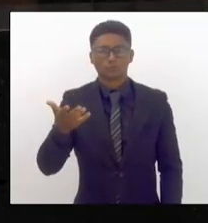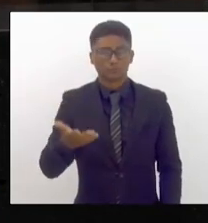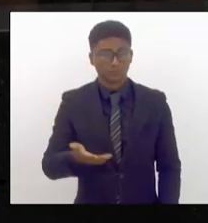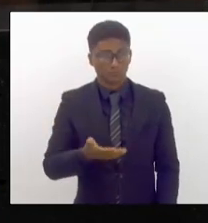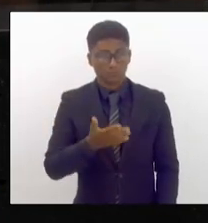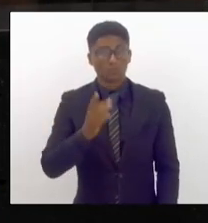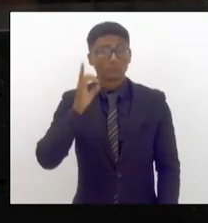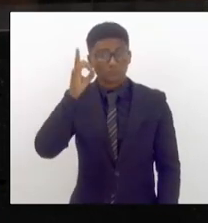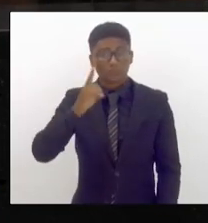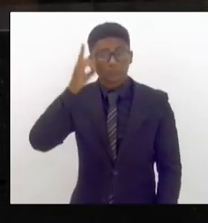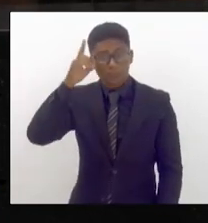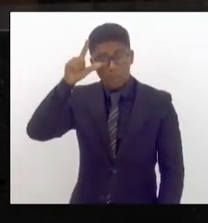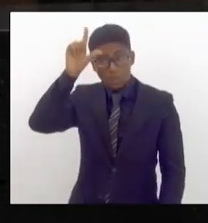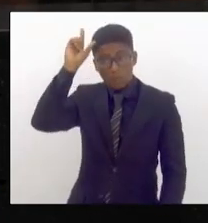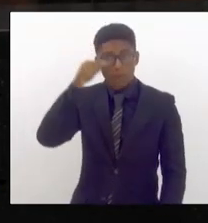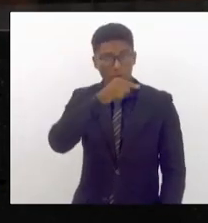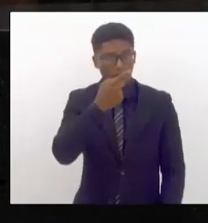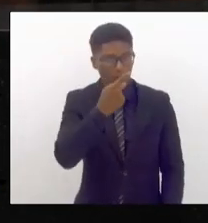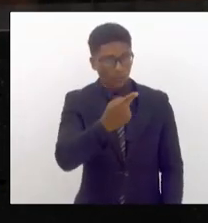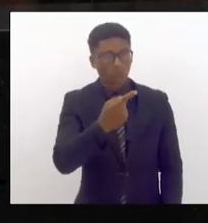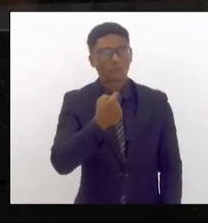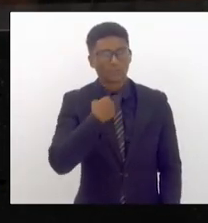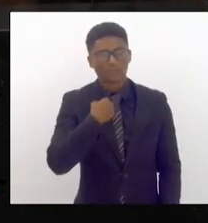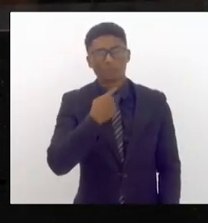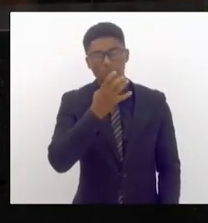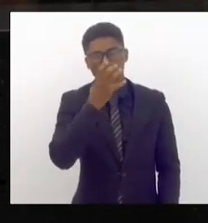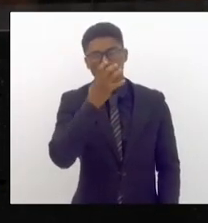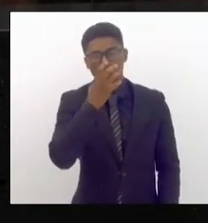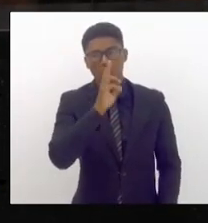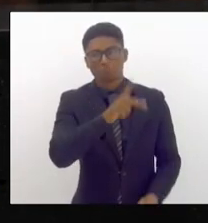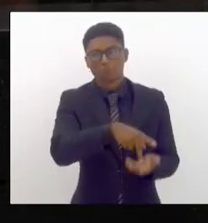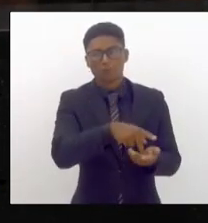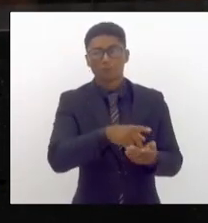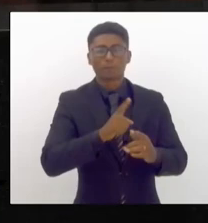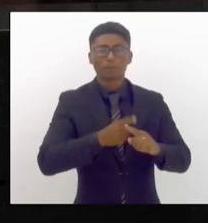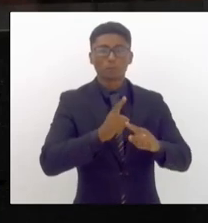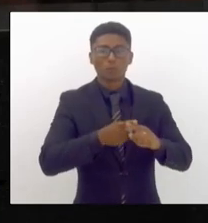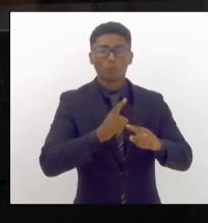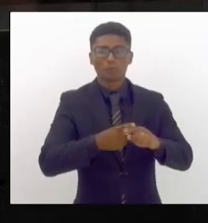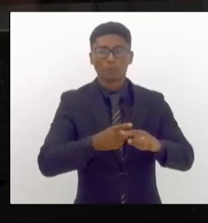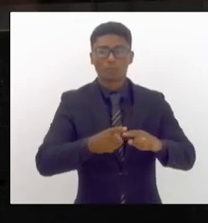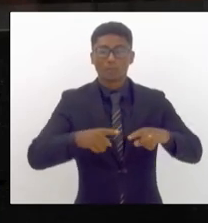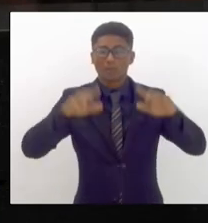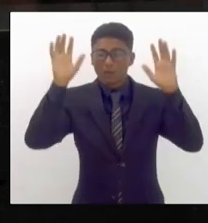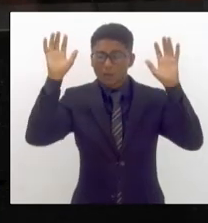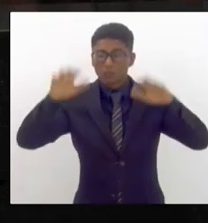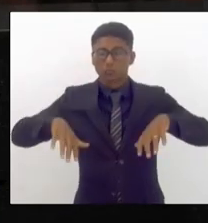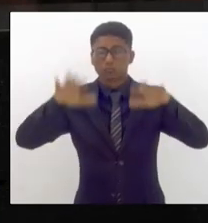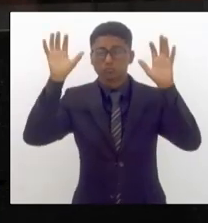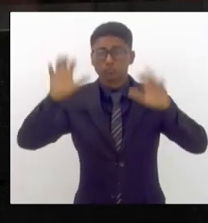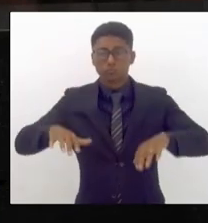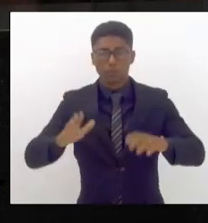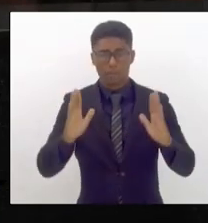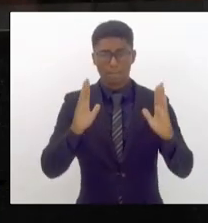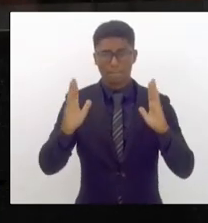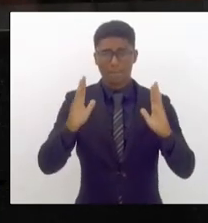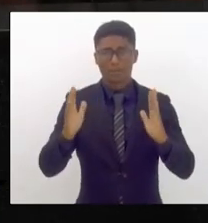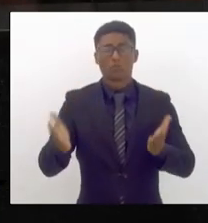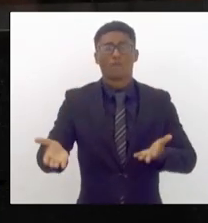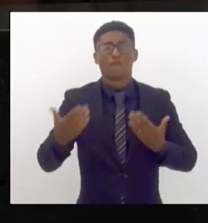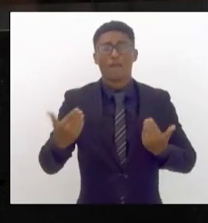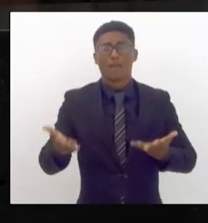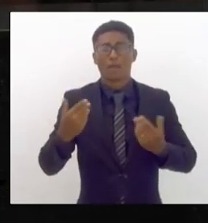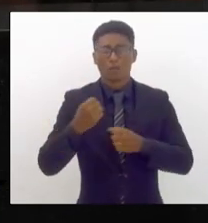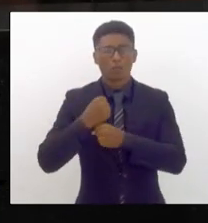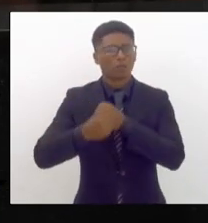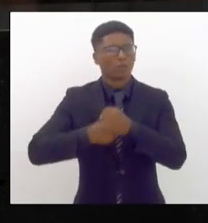Paulo a quem eu tenho uma grande admiração que as chuvas de verão elas vêm e elas vão todo